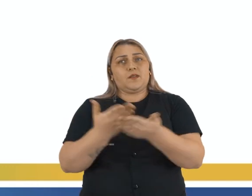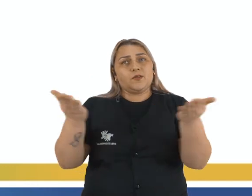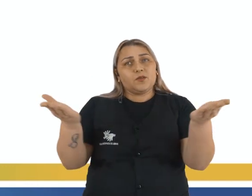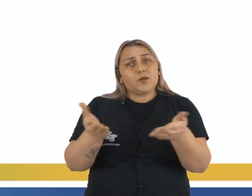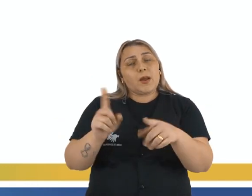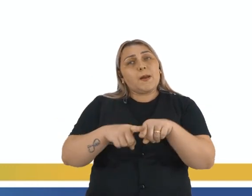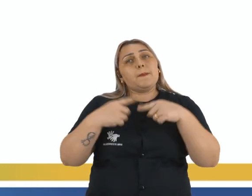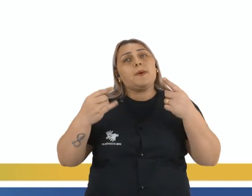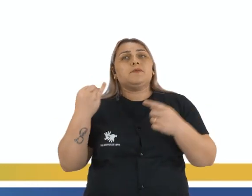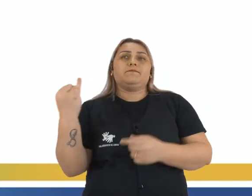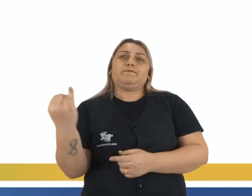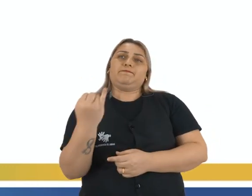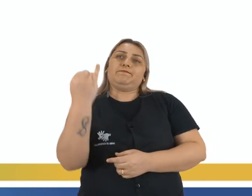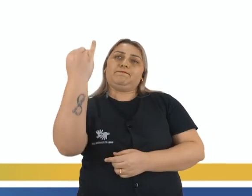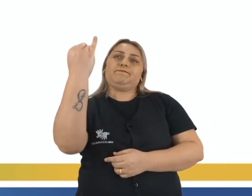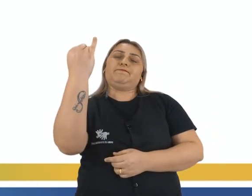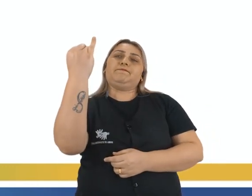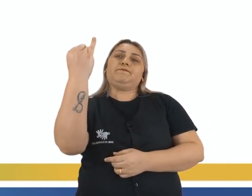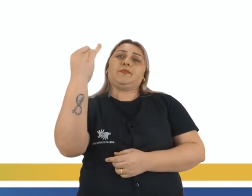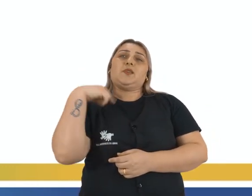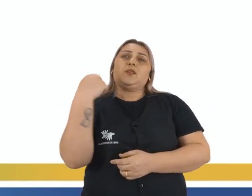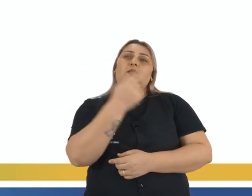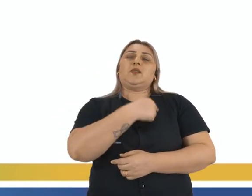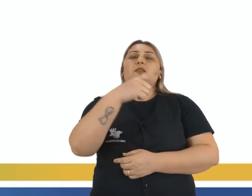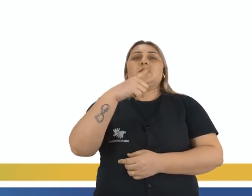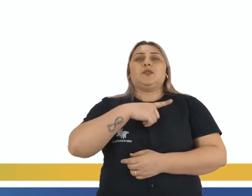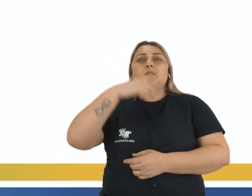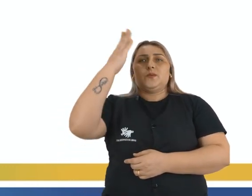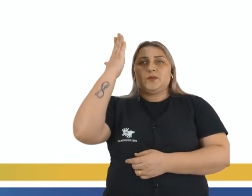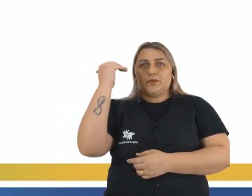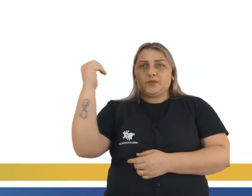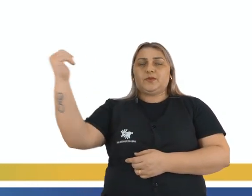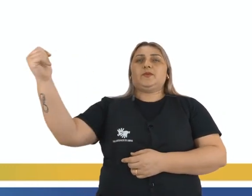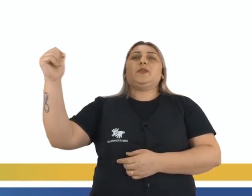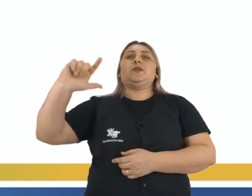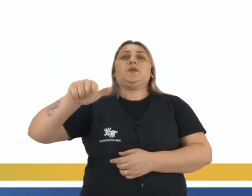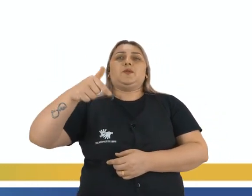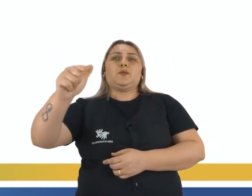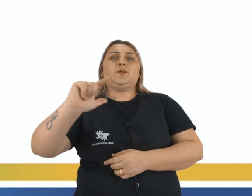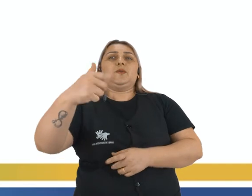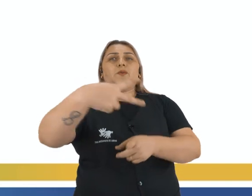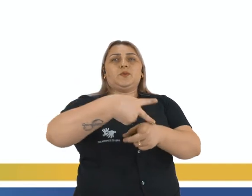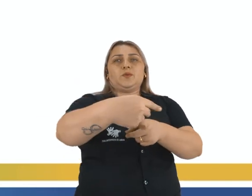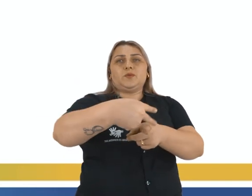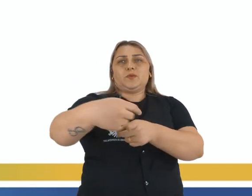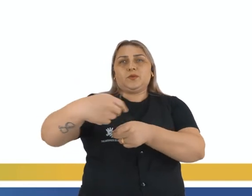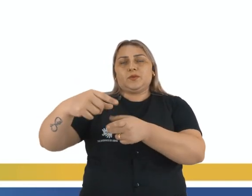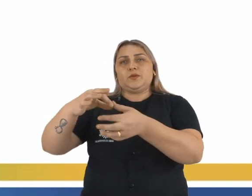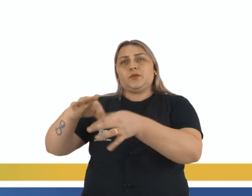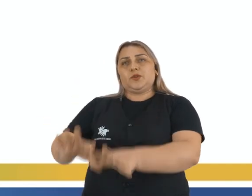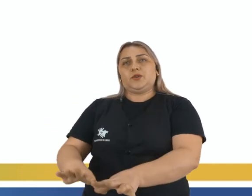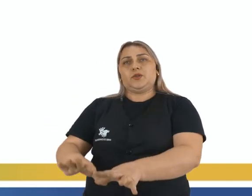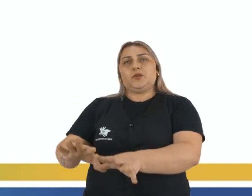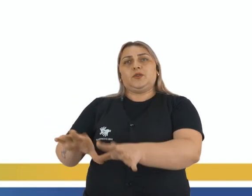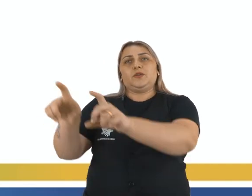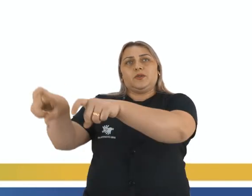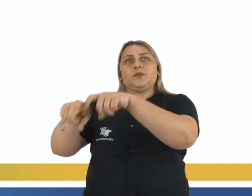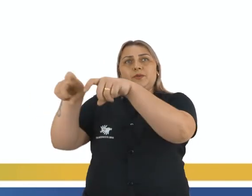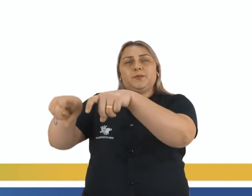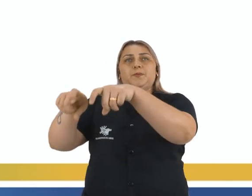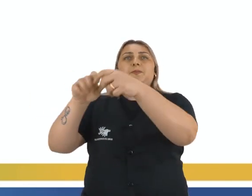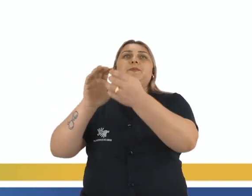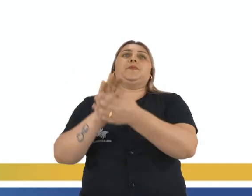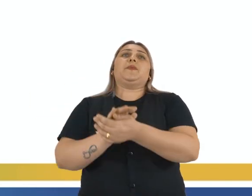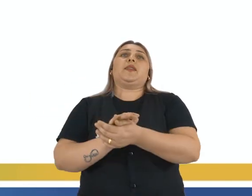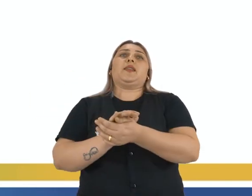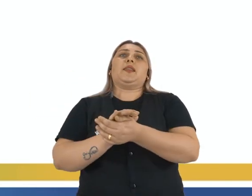Mas o importante é que nós tivemos sucesso em várias outras, né, que deixaram de ser colônias. Então,